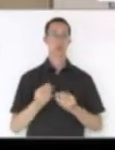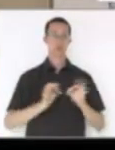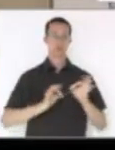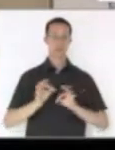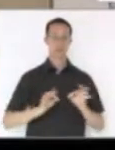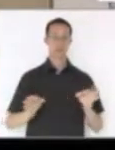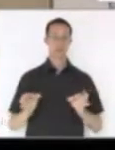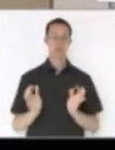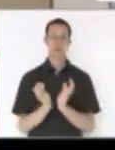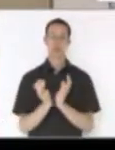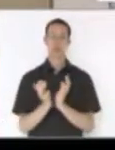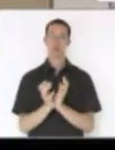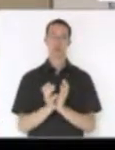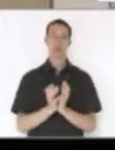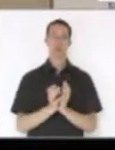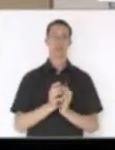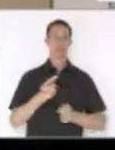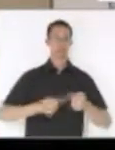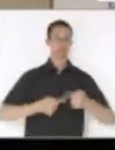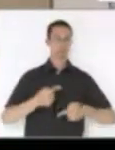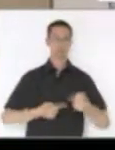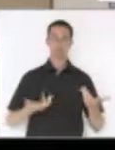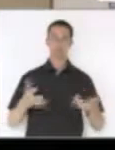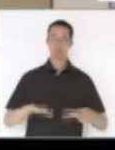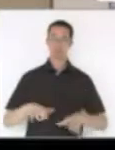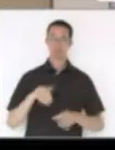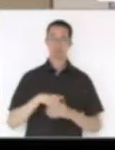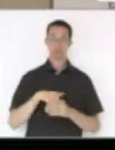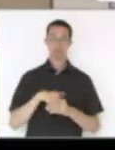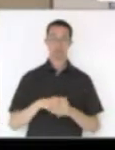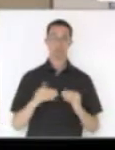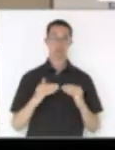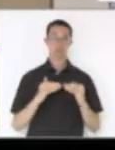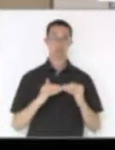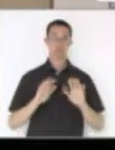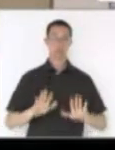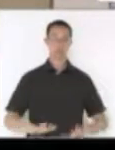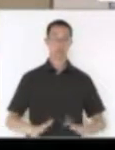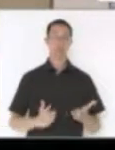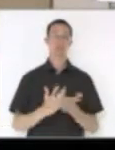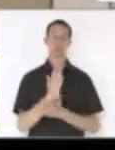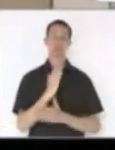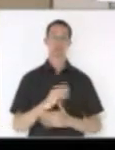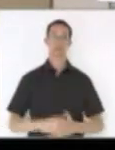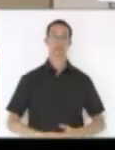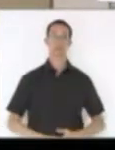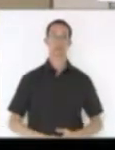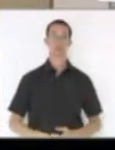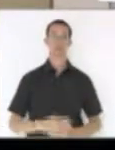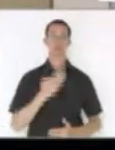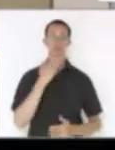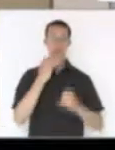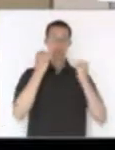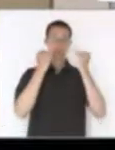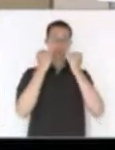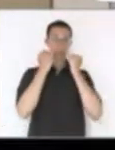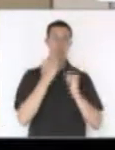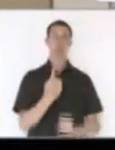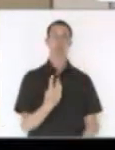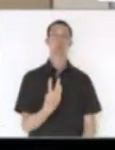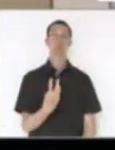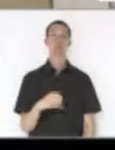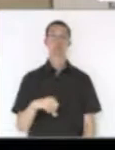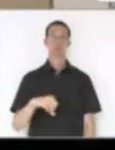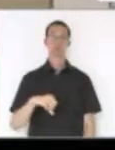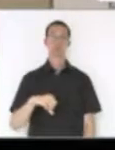discussão, não haveria o que que discutir em votação, quem tiver de acordo permaneça como está aprovado. Pedido de informação 139,